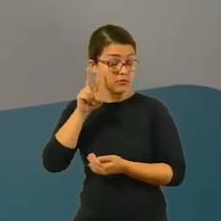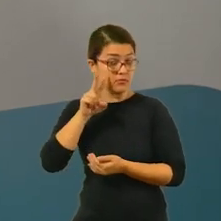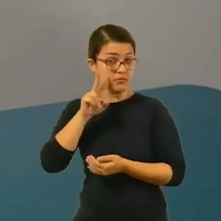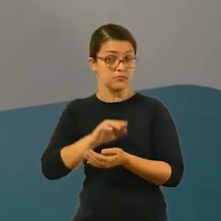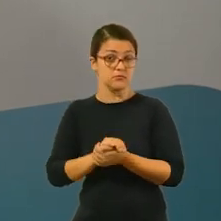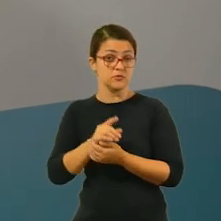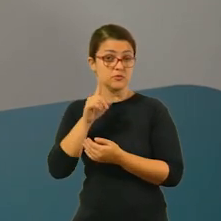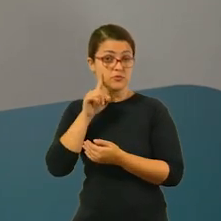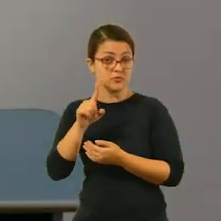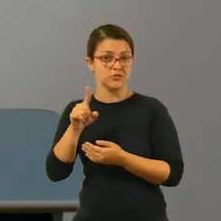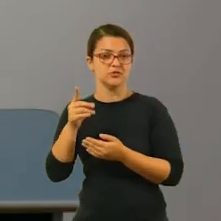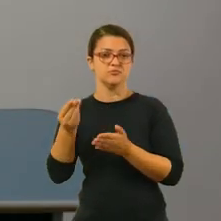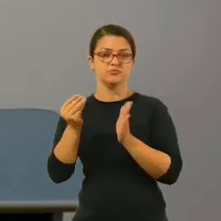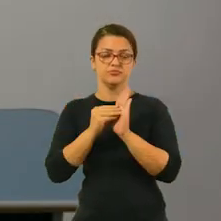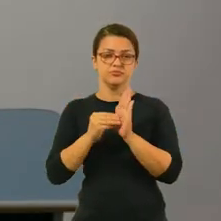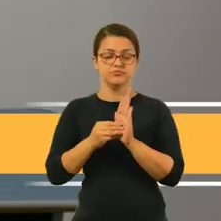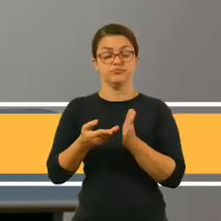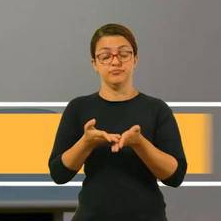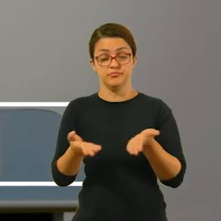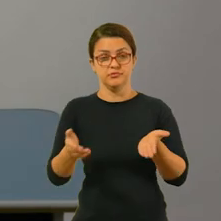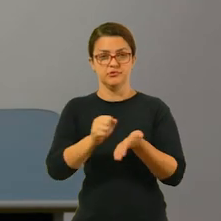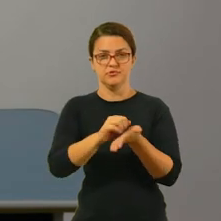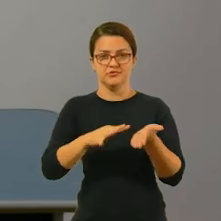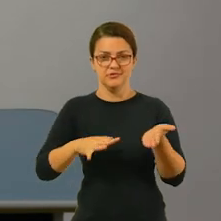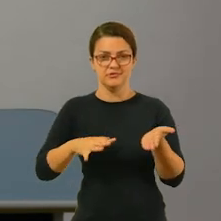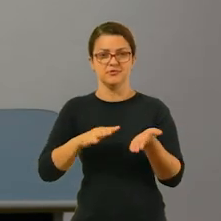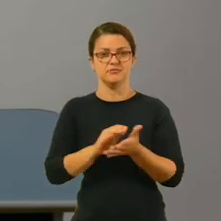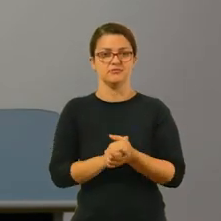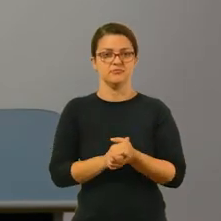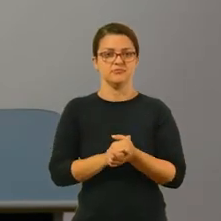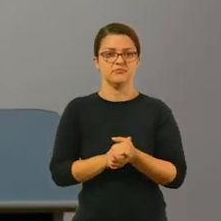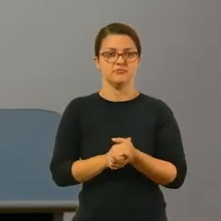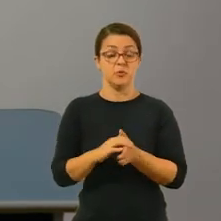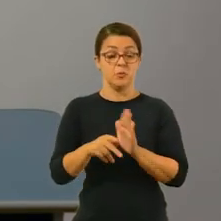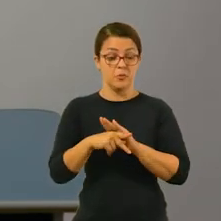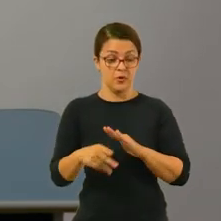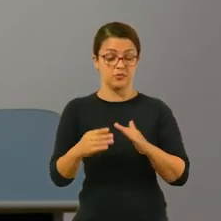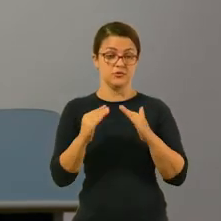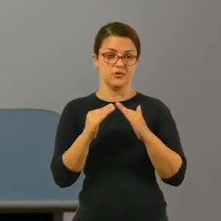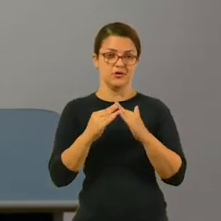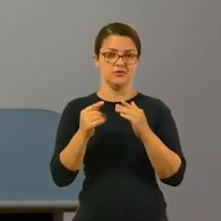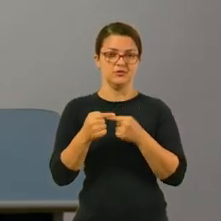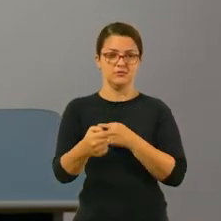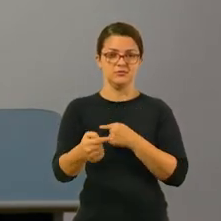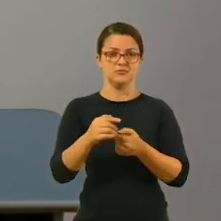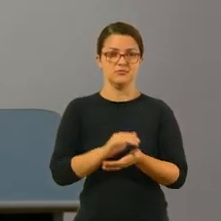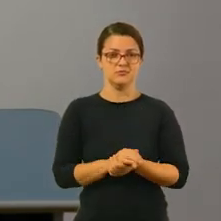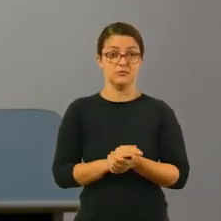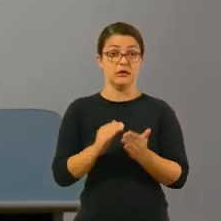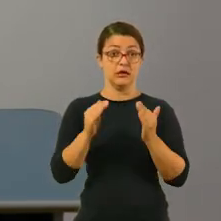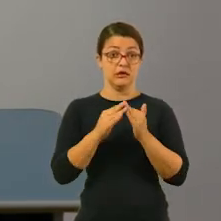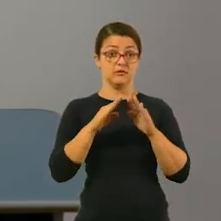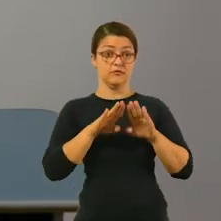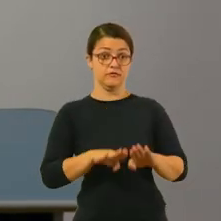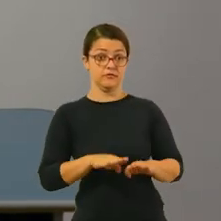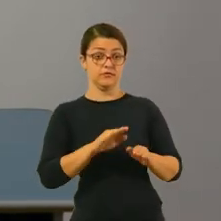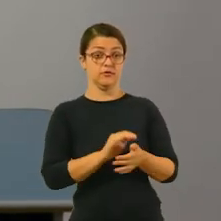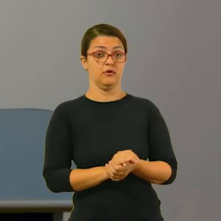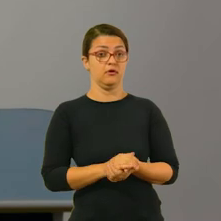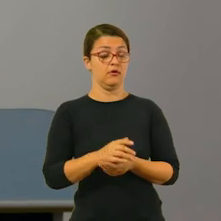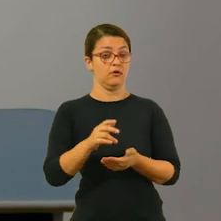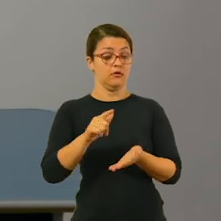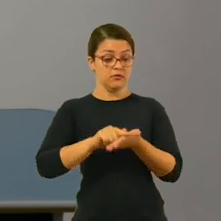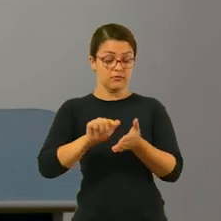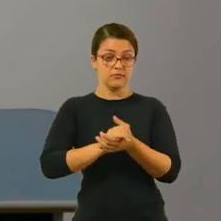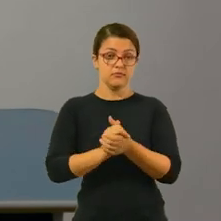Tudo bem? E é isso, pessoal. Essas foram as atividades do lição de casa dessa semana. Fiquem em casa, não